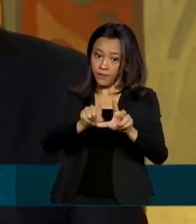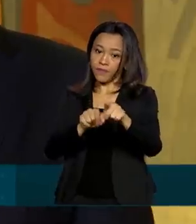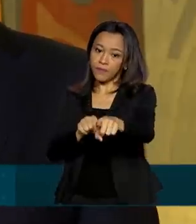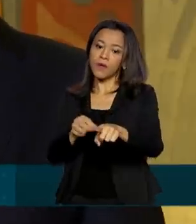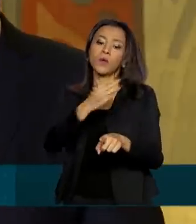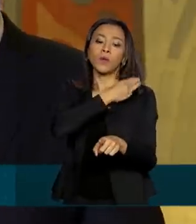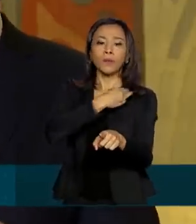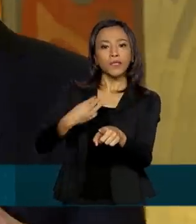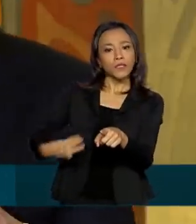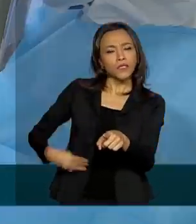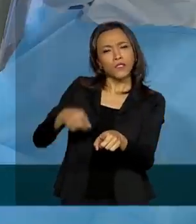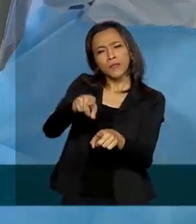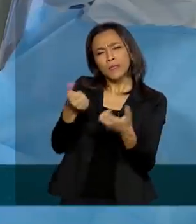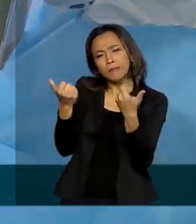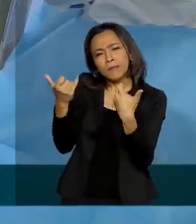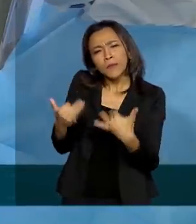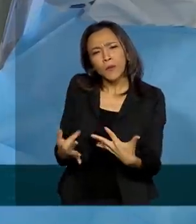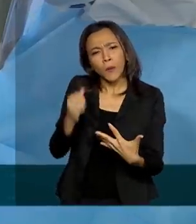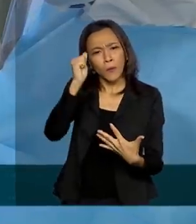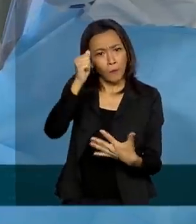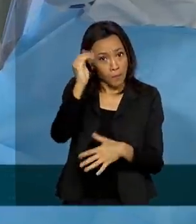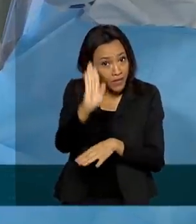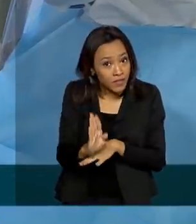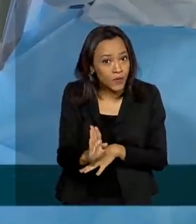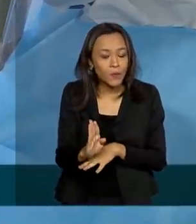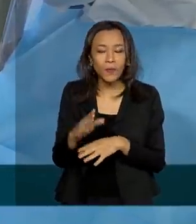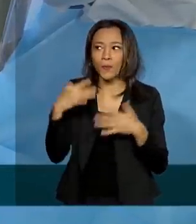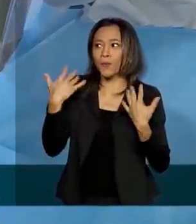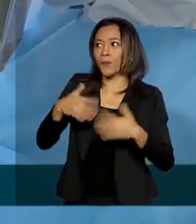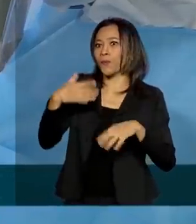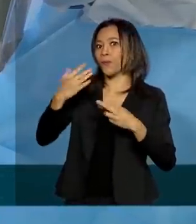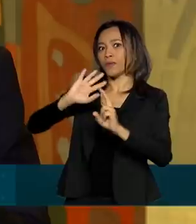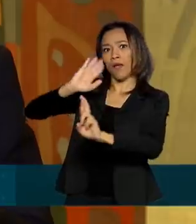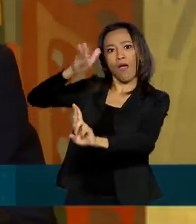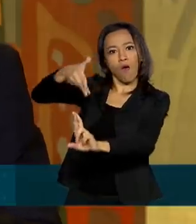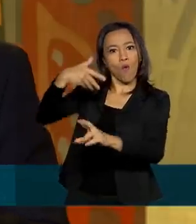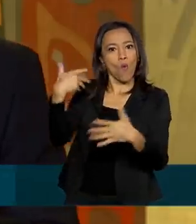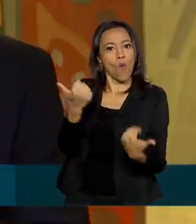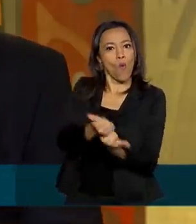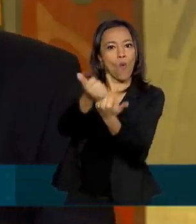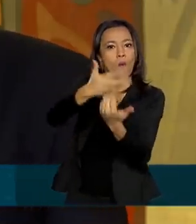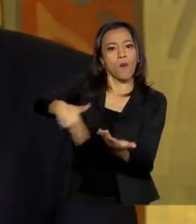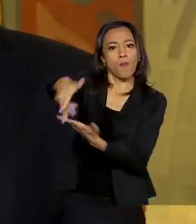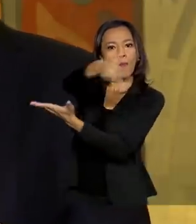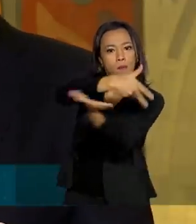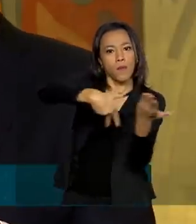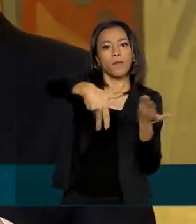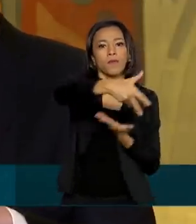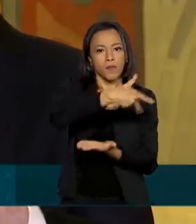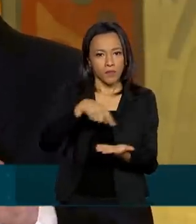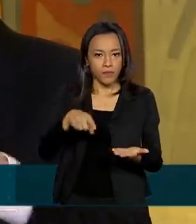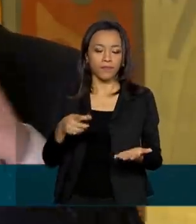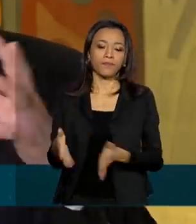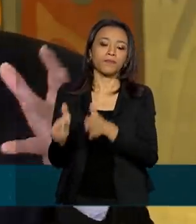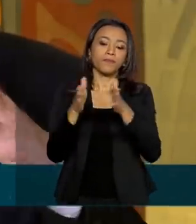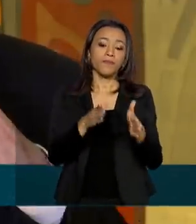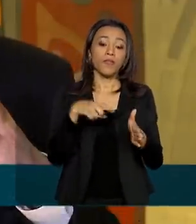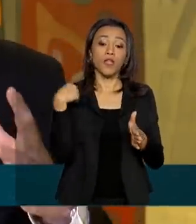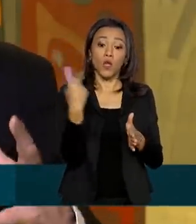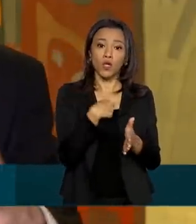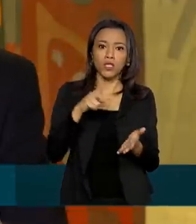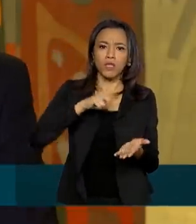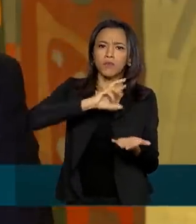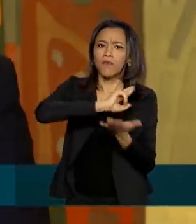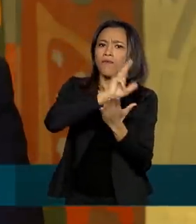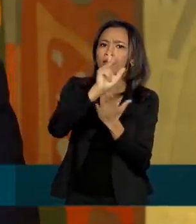Exteriores explicou que o Brasil será protagonista nessa cooperação. Nós estamos aí nos relacionando com grandes potências